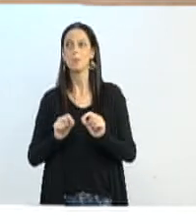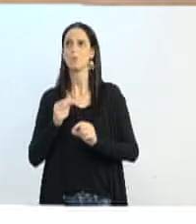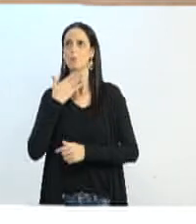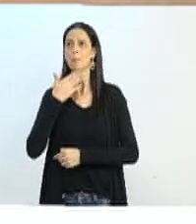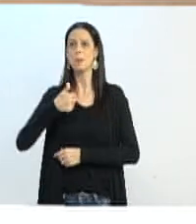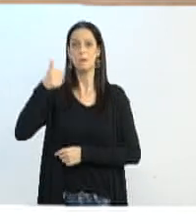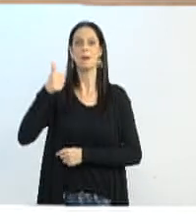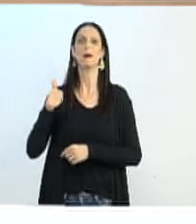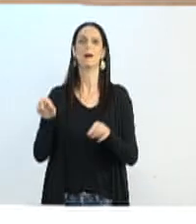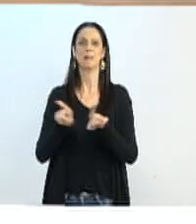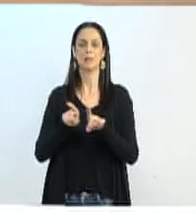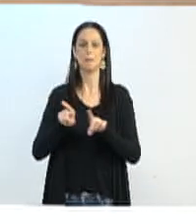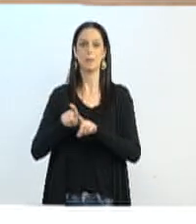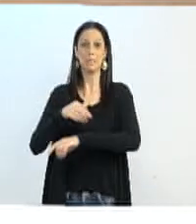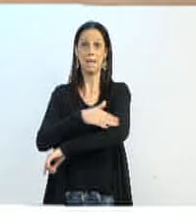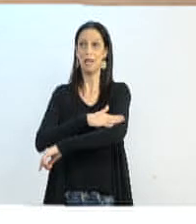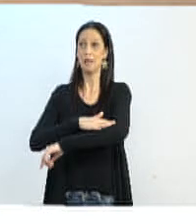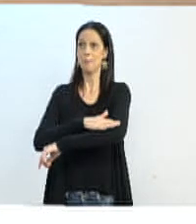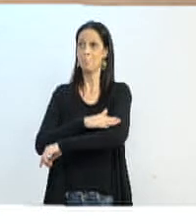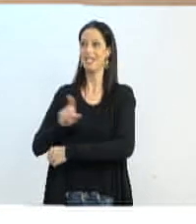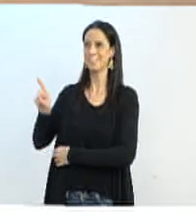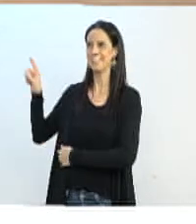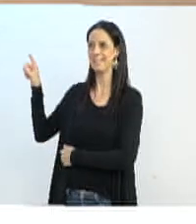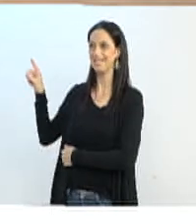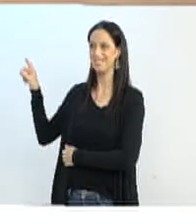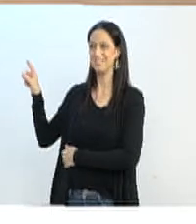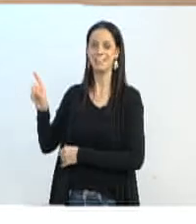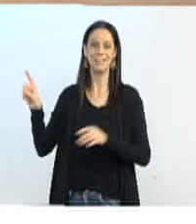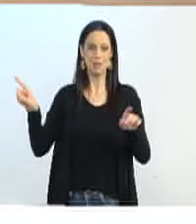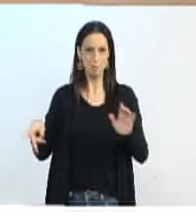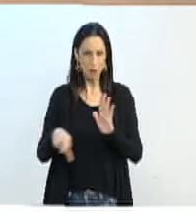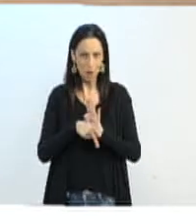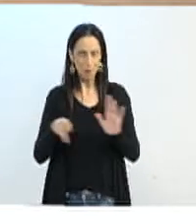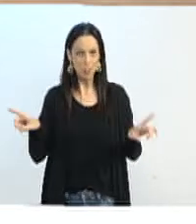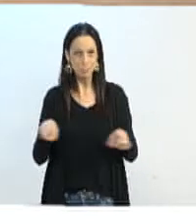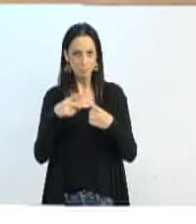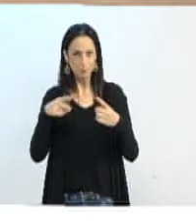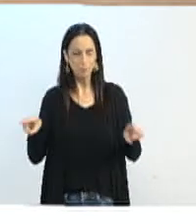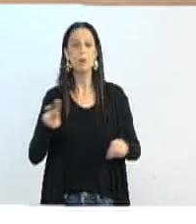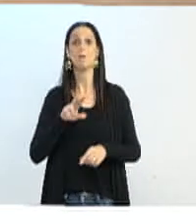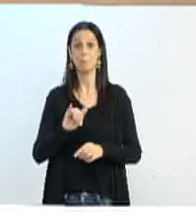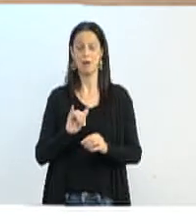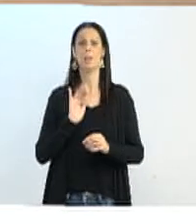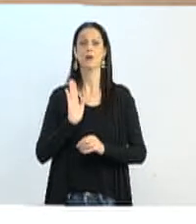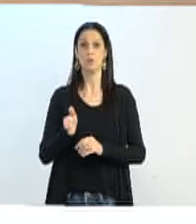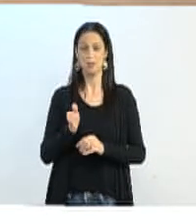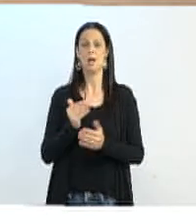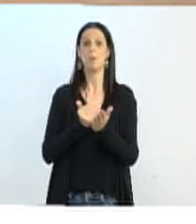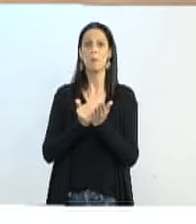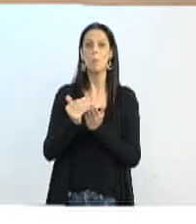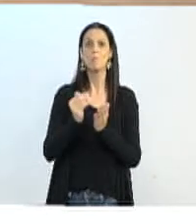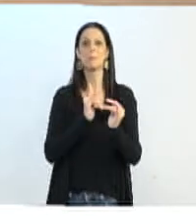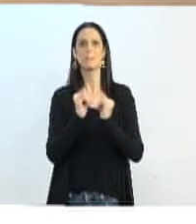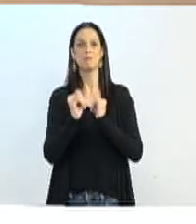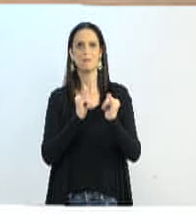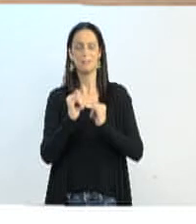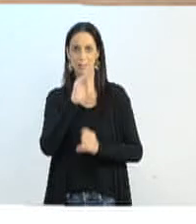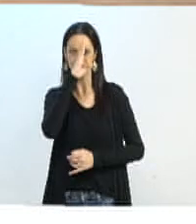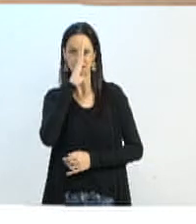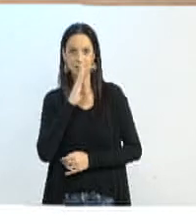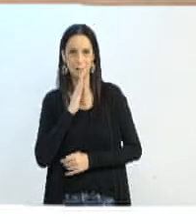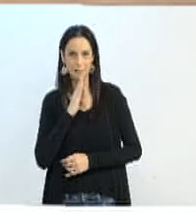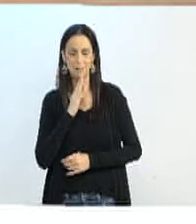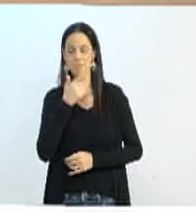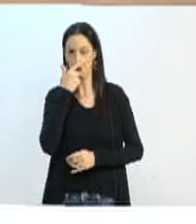na Praça dos Músicos, onde será instalada já a internet gratuita. Então, gente vai começar nesses espaços